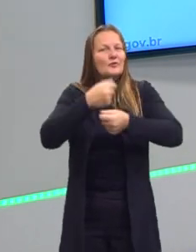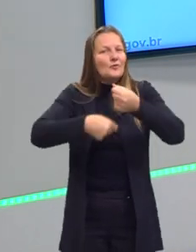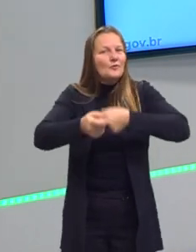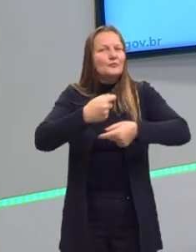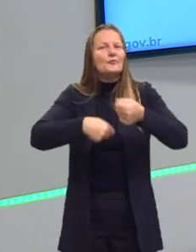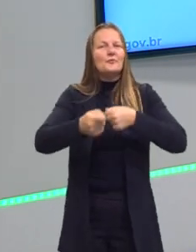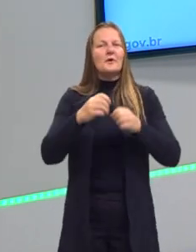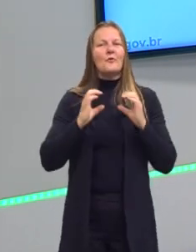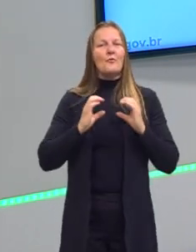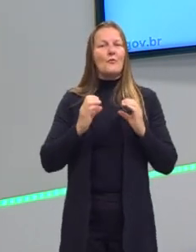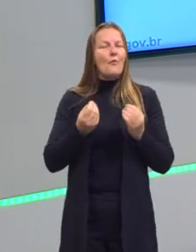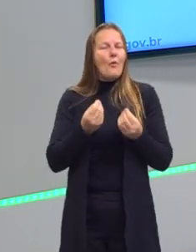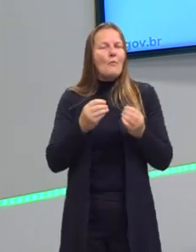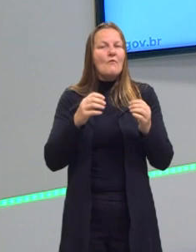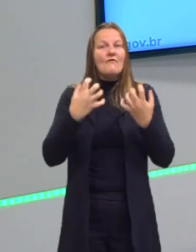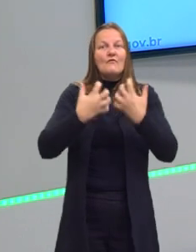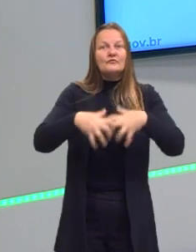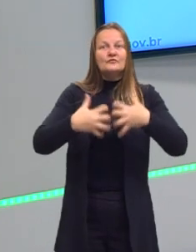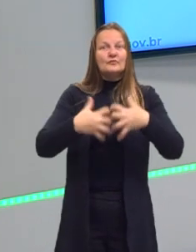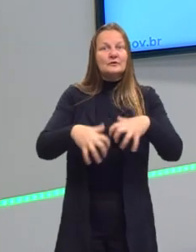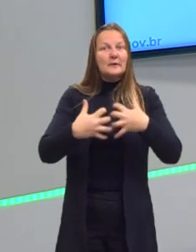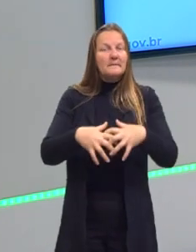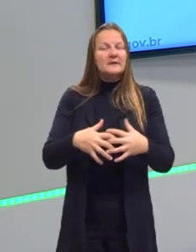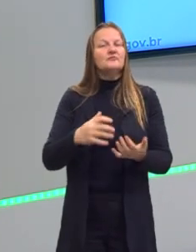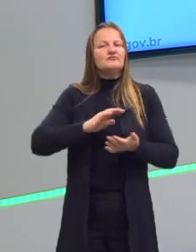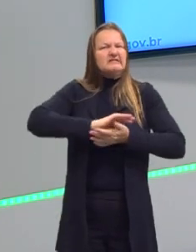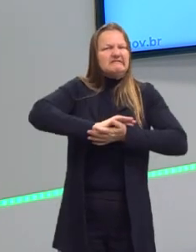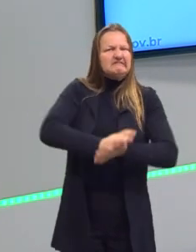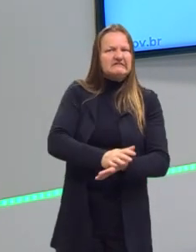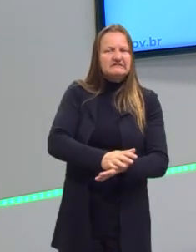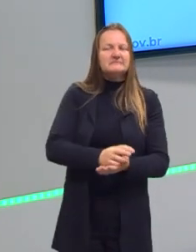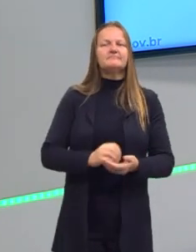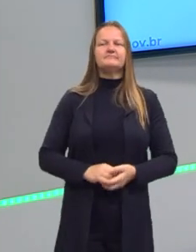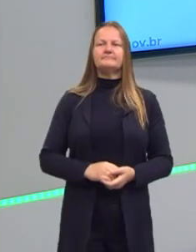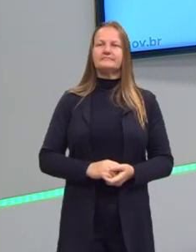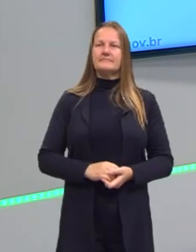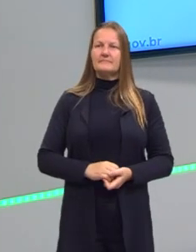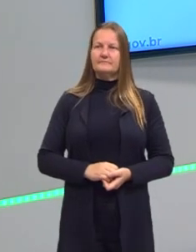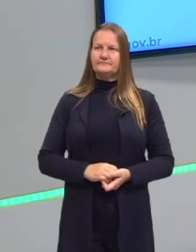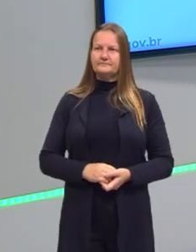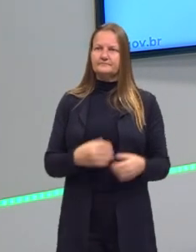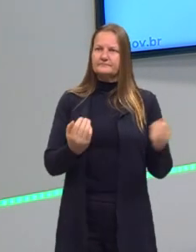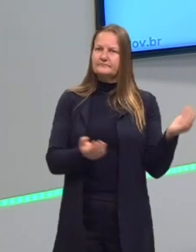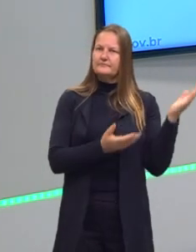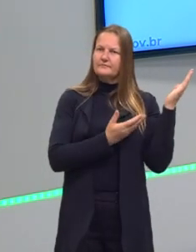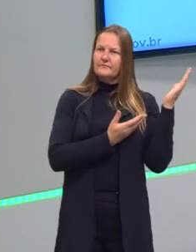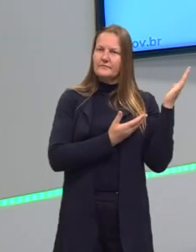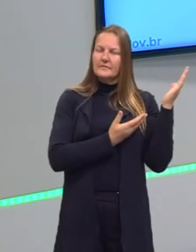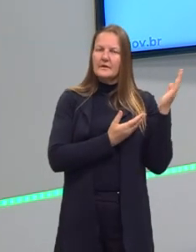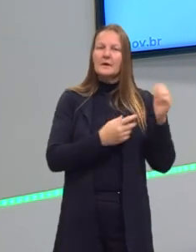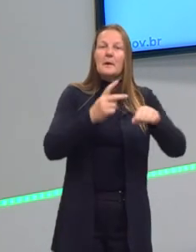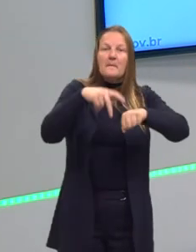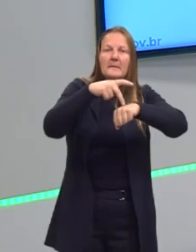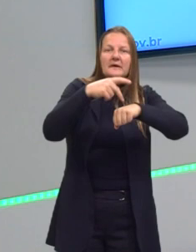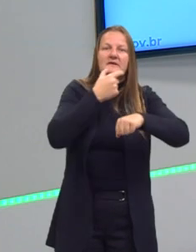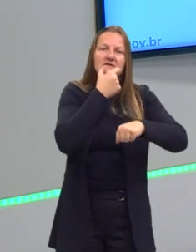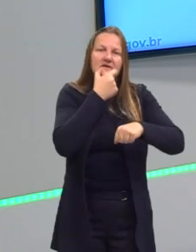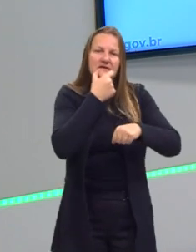como ele se comporta e, muitas vezes, esmagador. Bom, na Inglaterra,